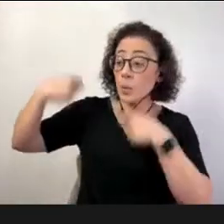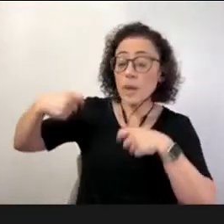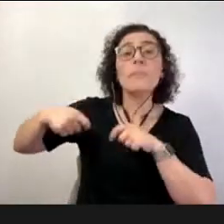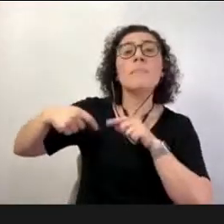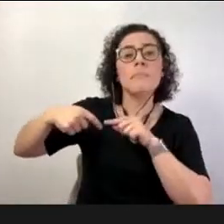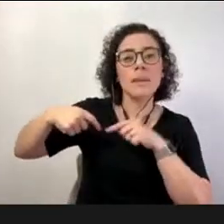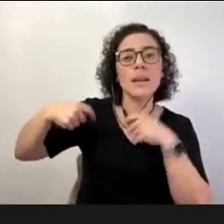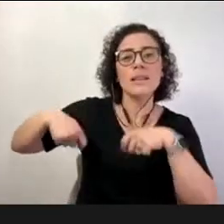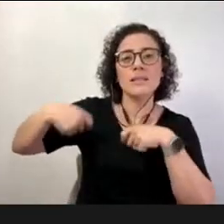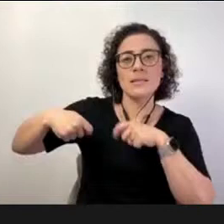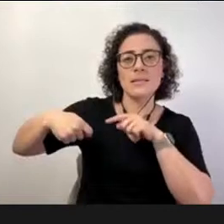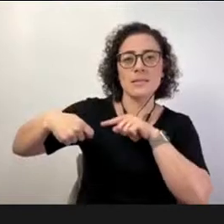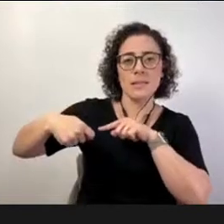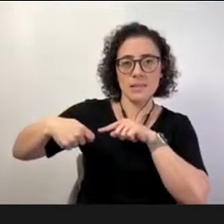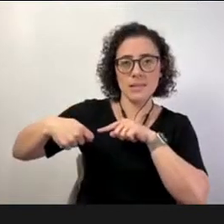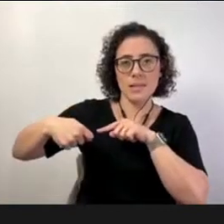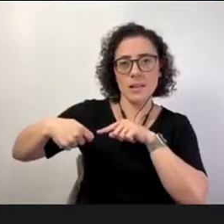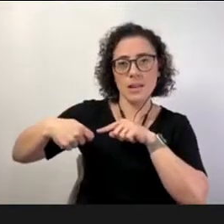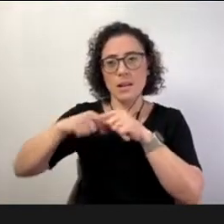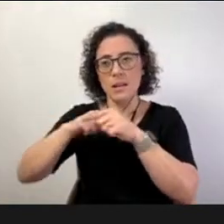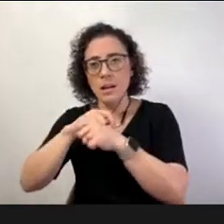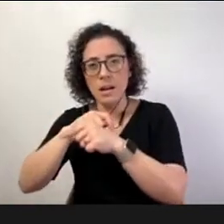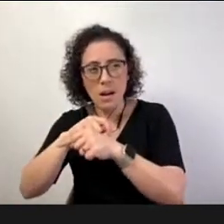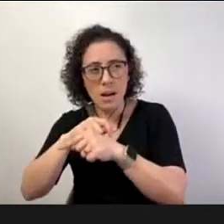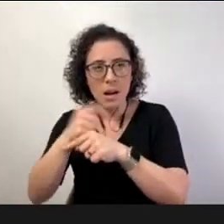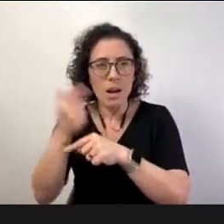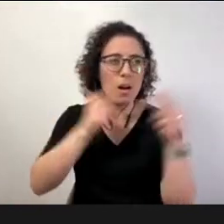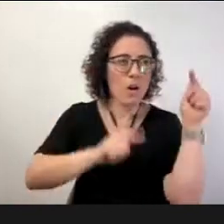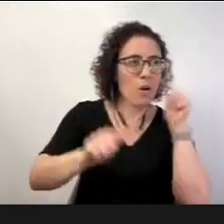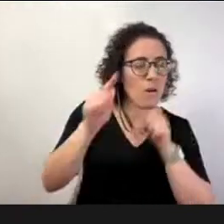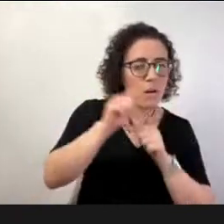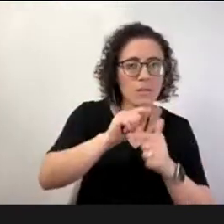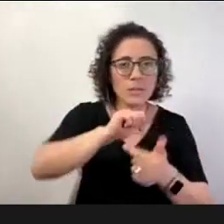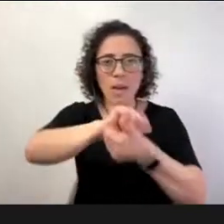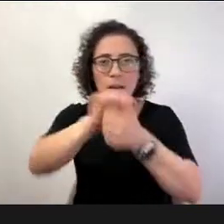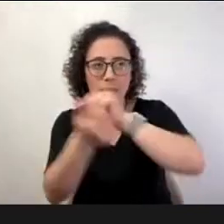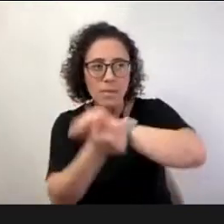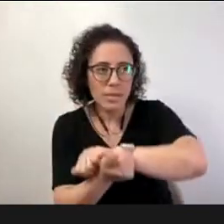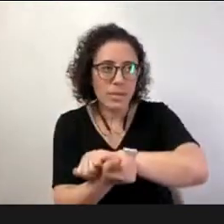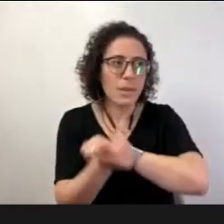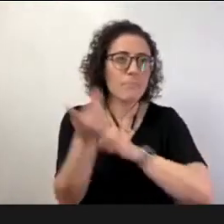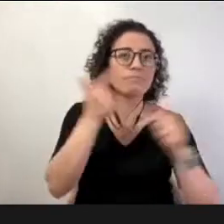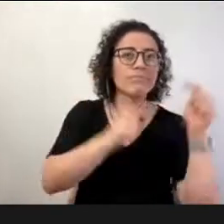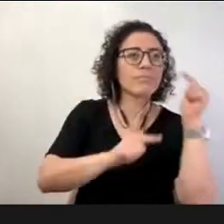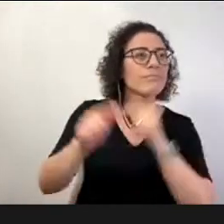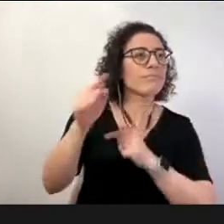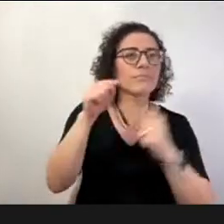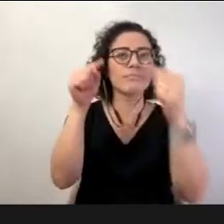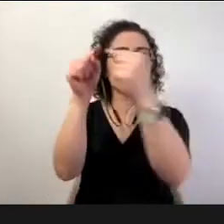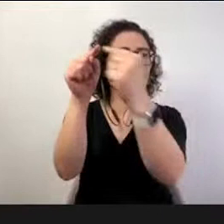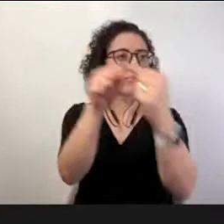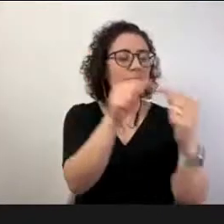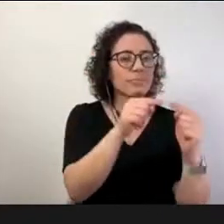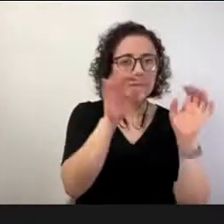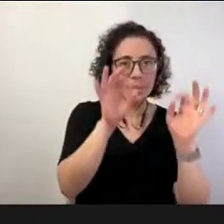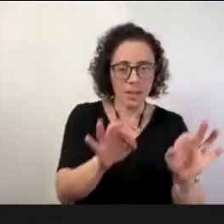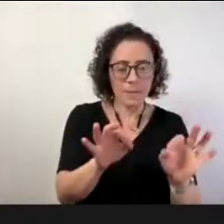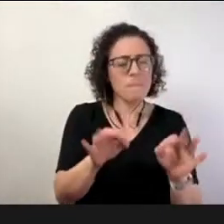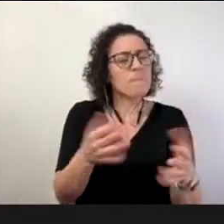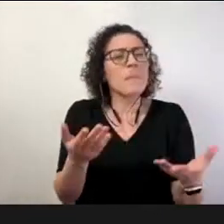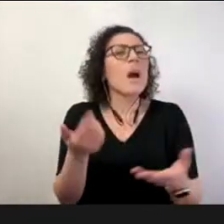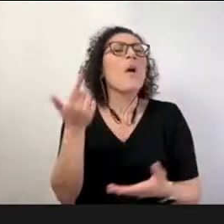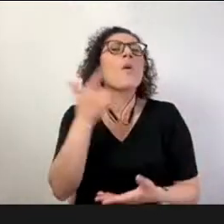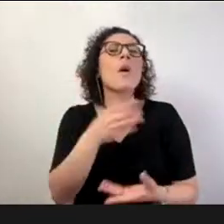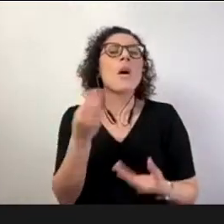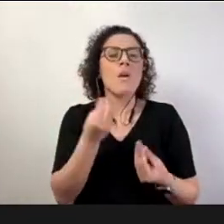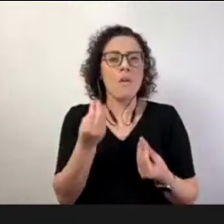gente precisa e como foi desafiador e continua sendo fazer isso no ambiente de trabalho remoto né no ambiente de trabalho